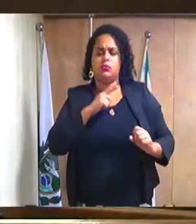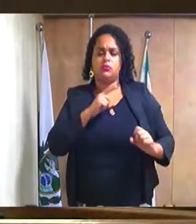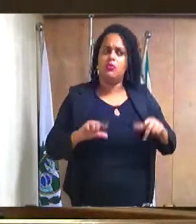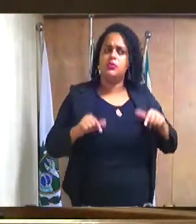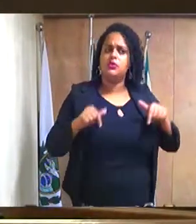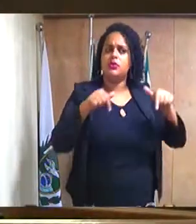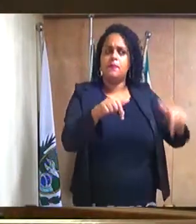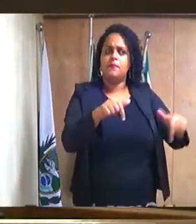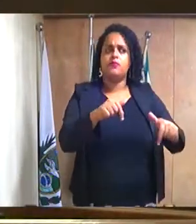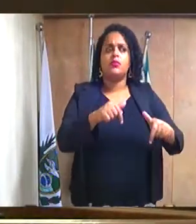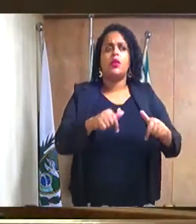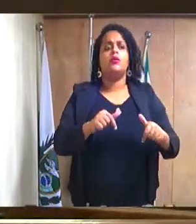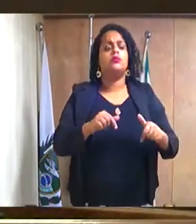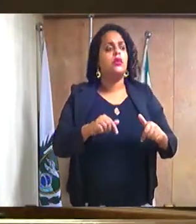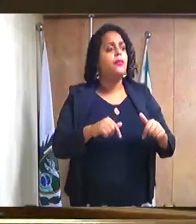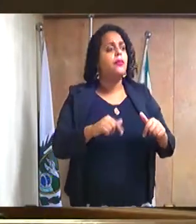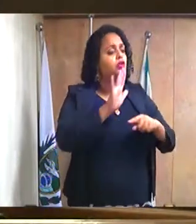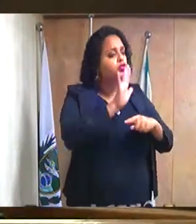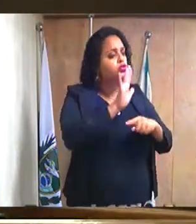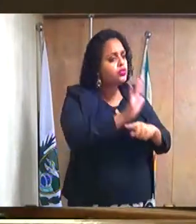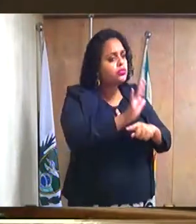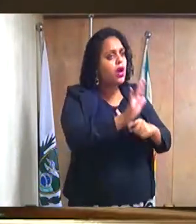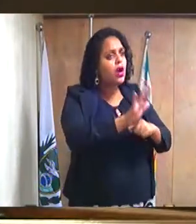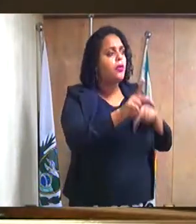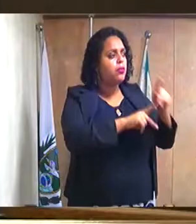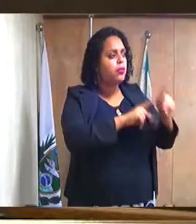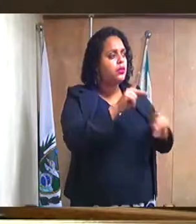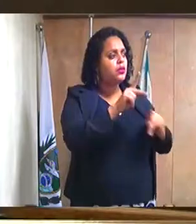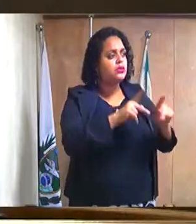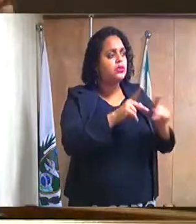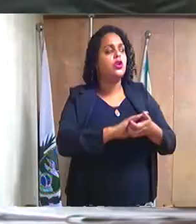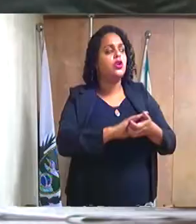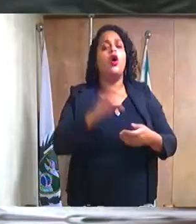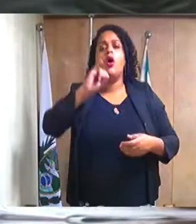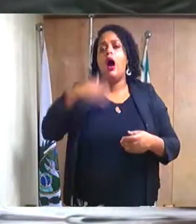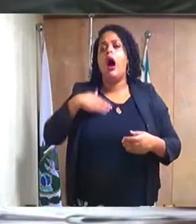em prol do povo. Agradeço a oportunidade.